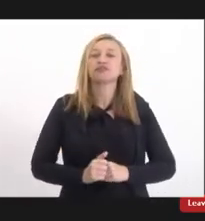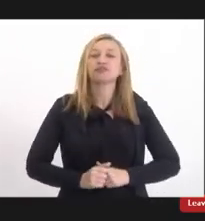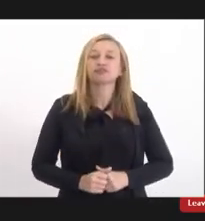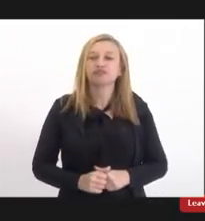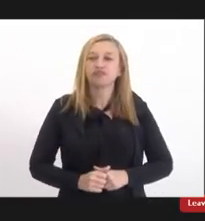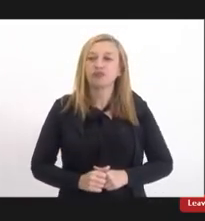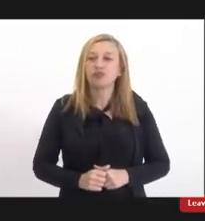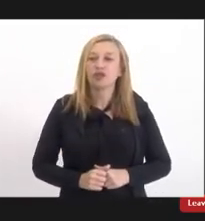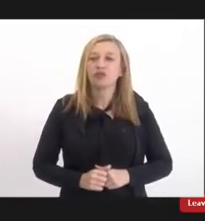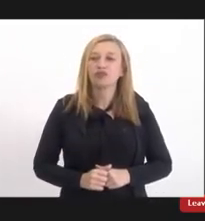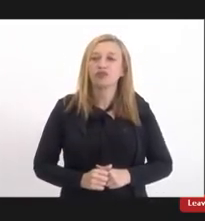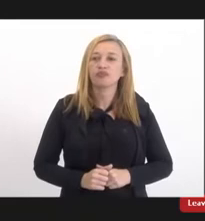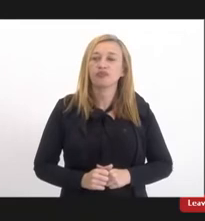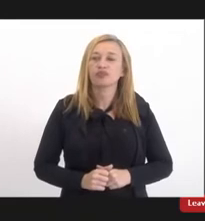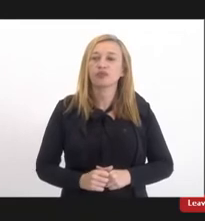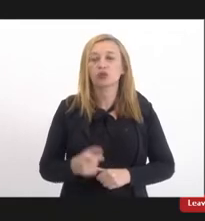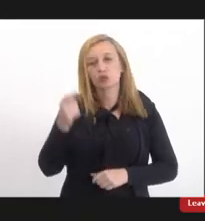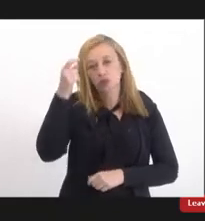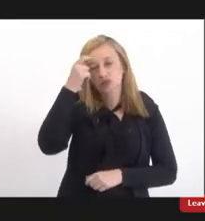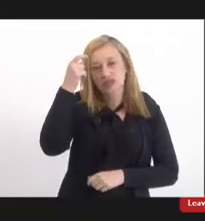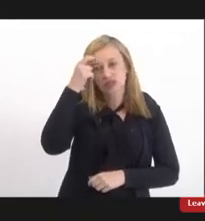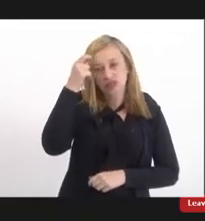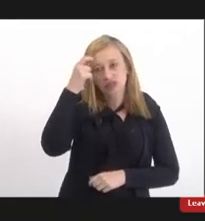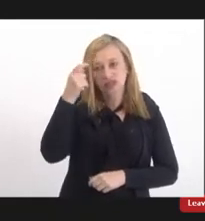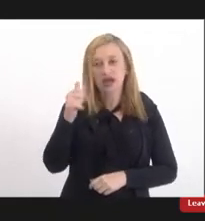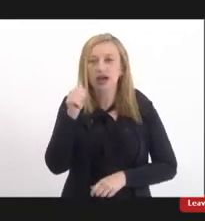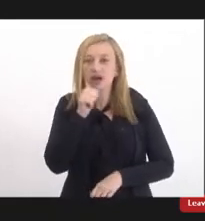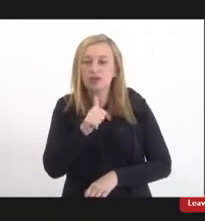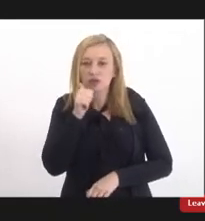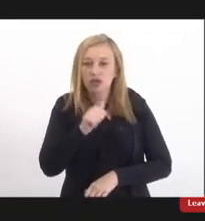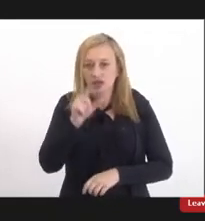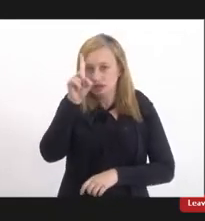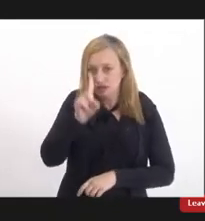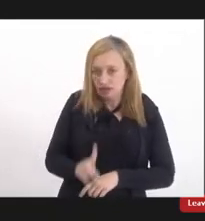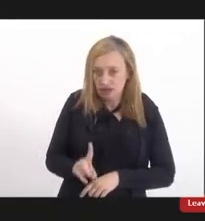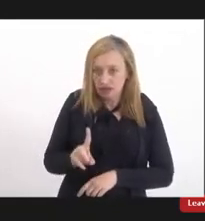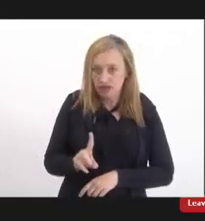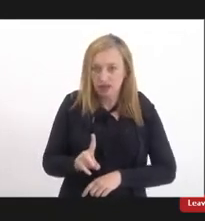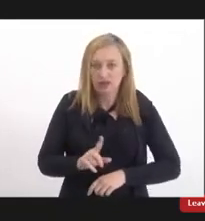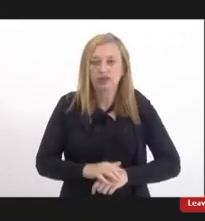conscientização da mulher com deficiência